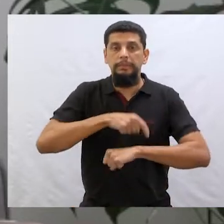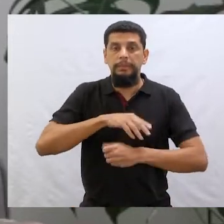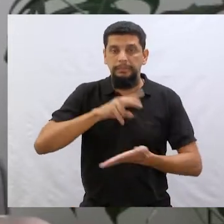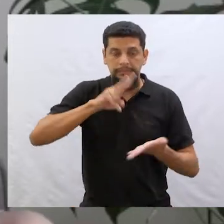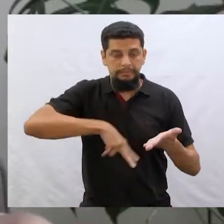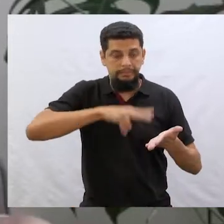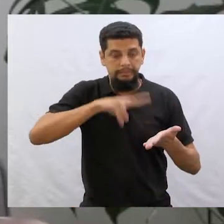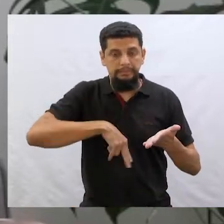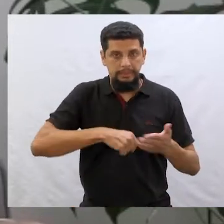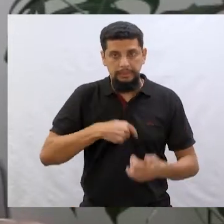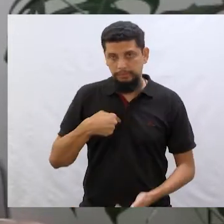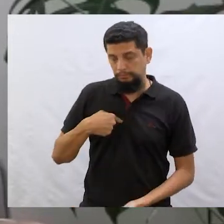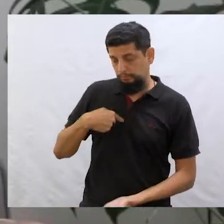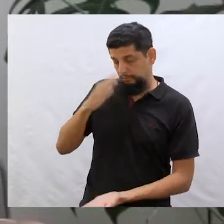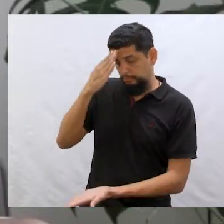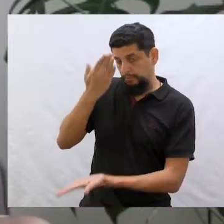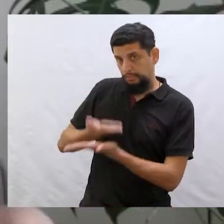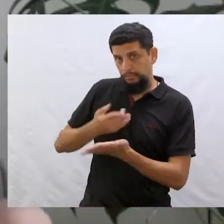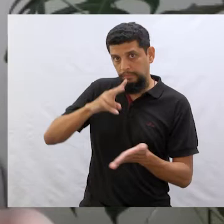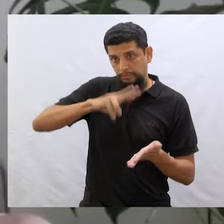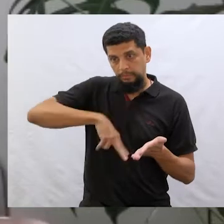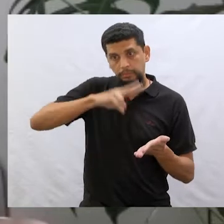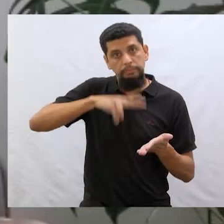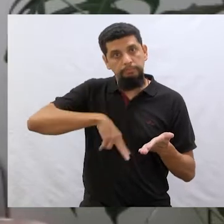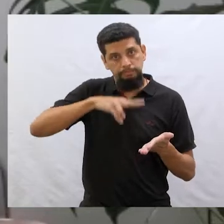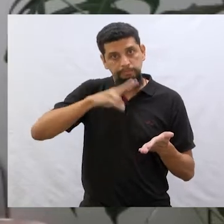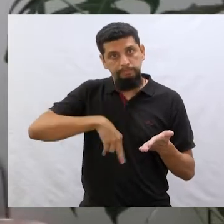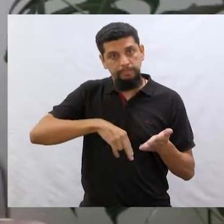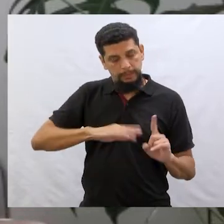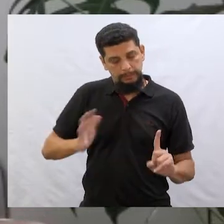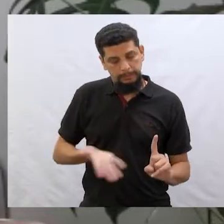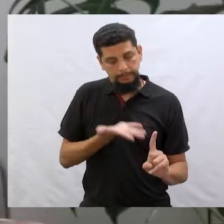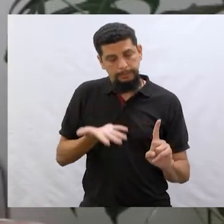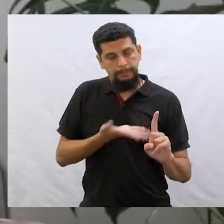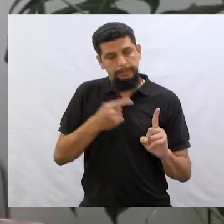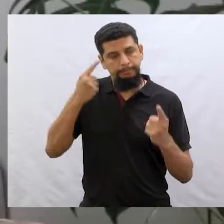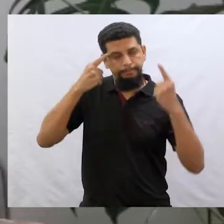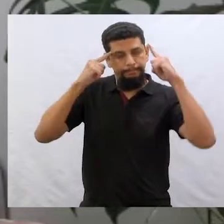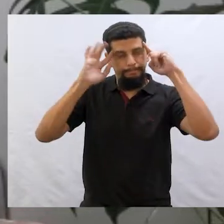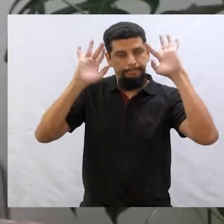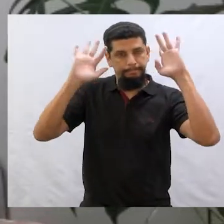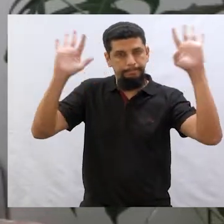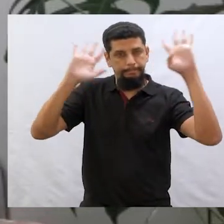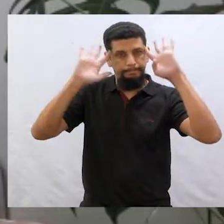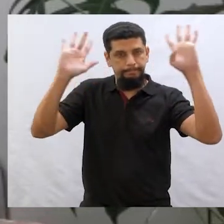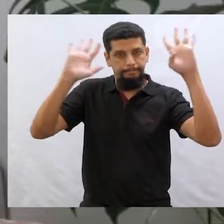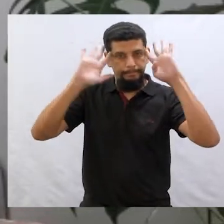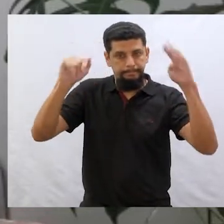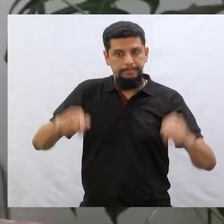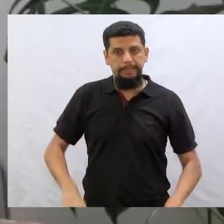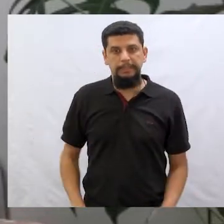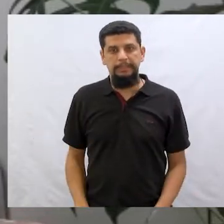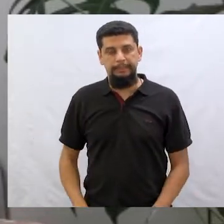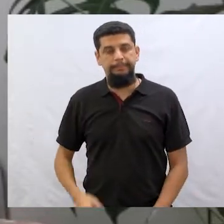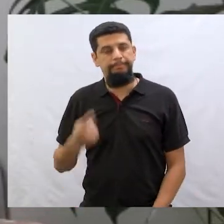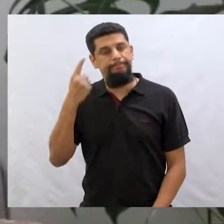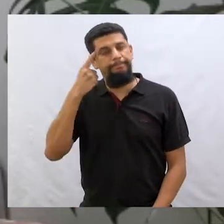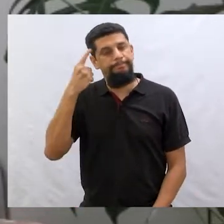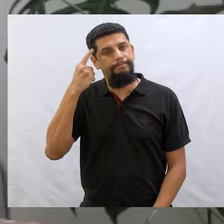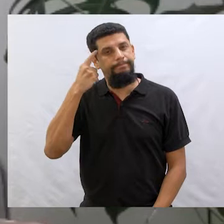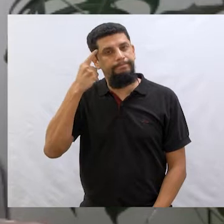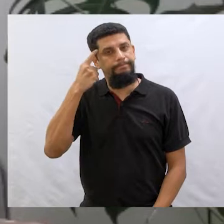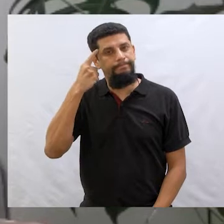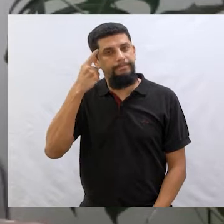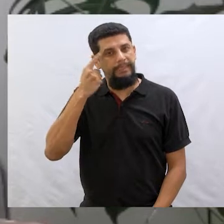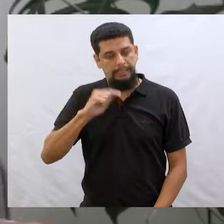de leitura. A gente acredita que a leitura, ela estimula a imaginação, a criatividade, um faz de conta.